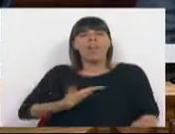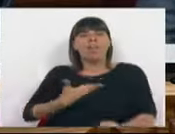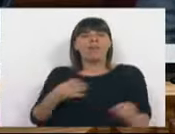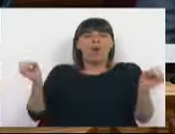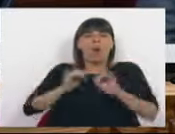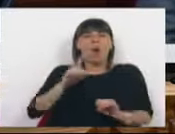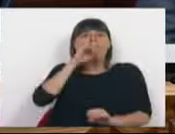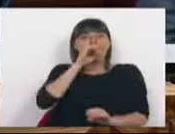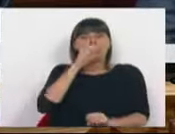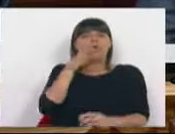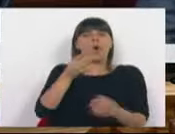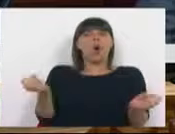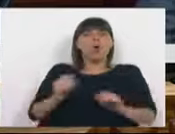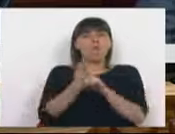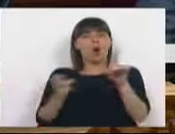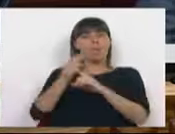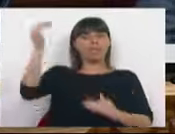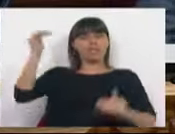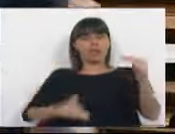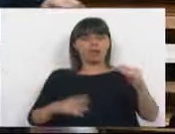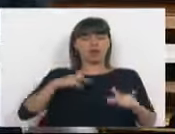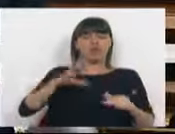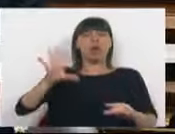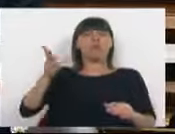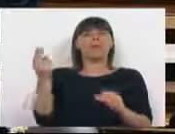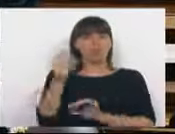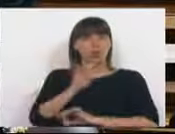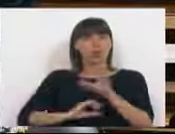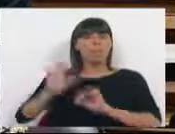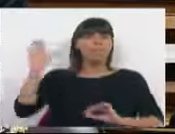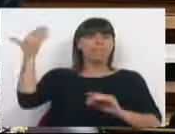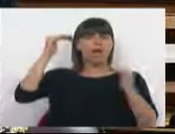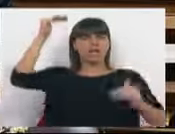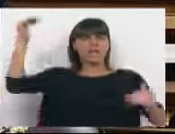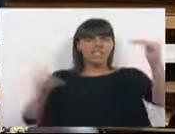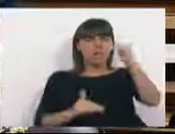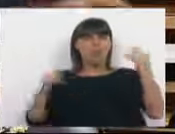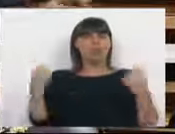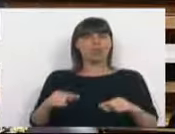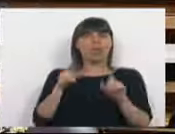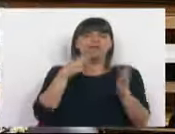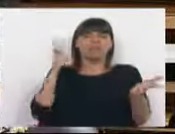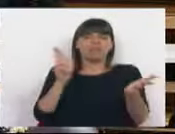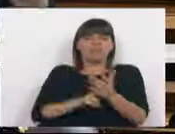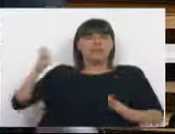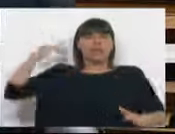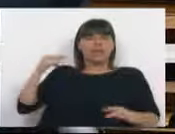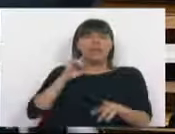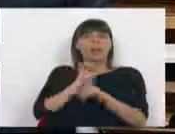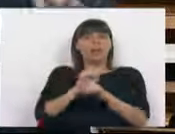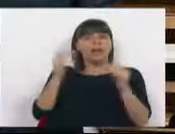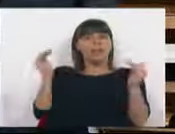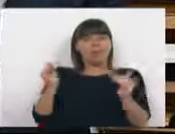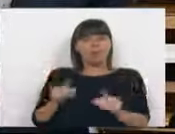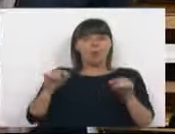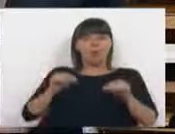dívida. Mente quando diz que não houve aumento das desigualdades, quando Portugal é o país da União Europeia que o maior aumento das desigualdades teve. É certo que a tínhamos, mas estávamos a